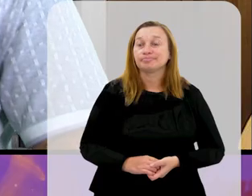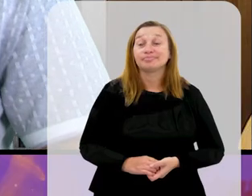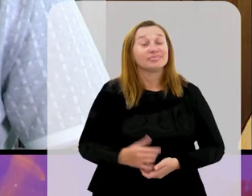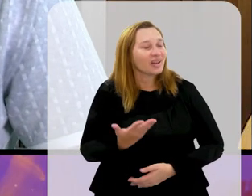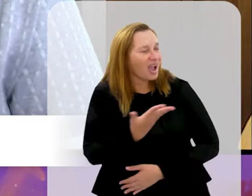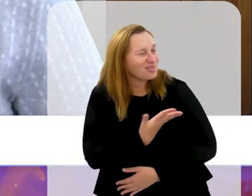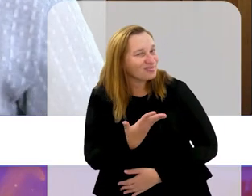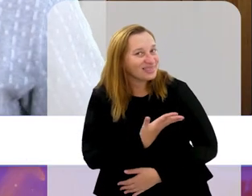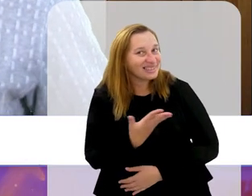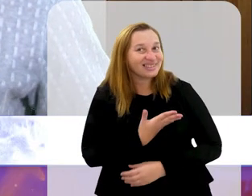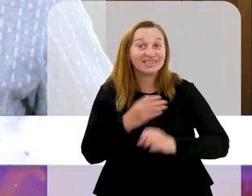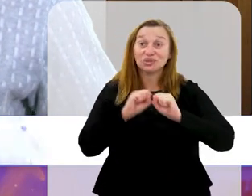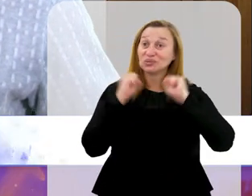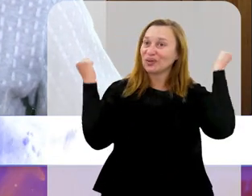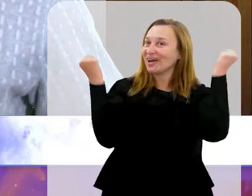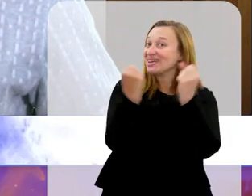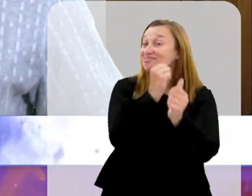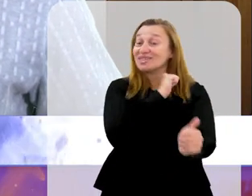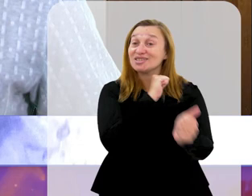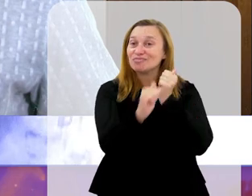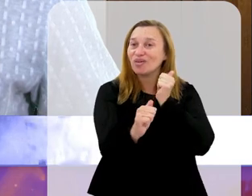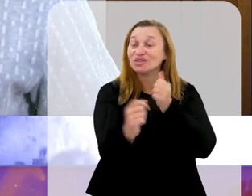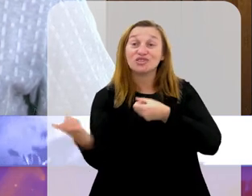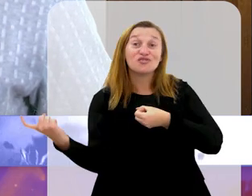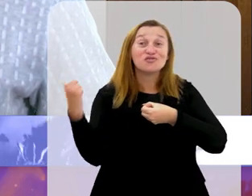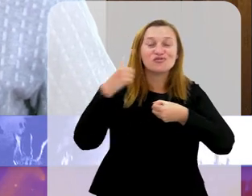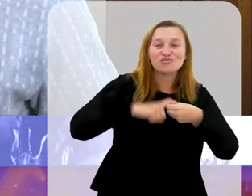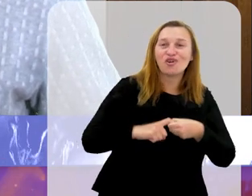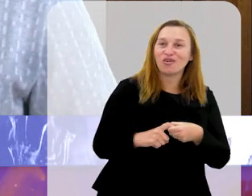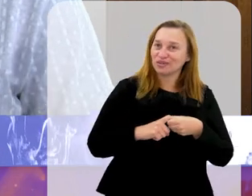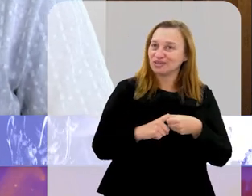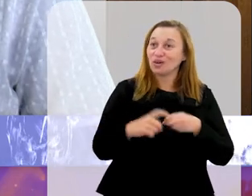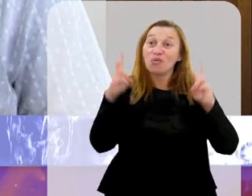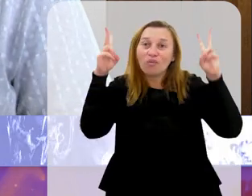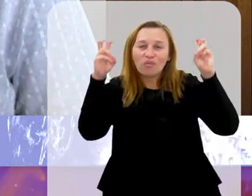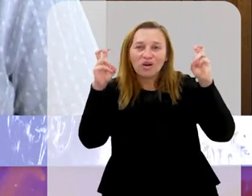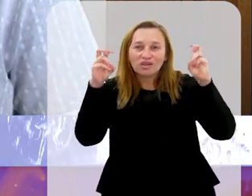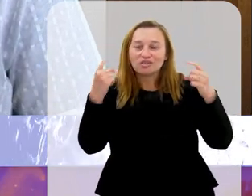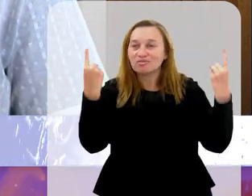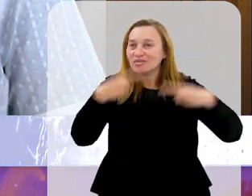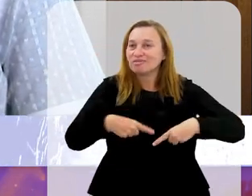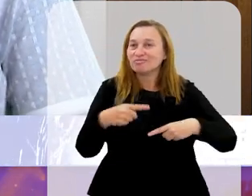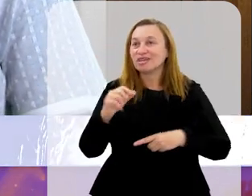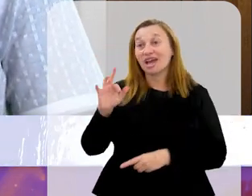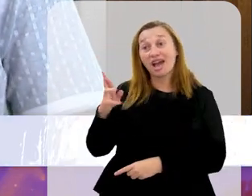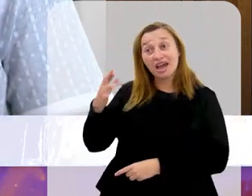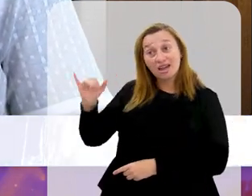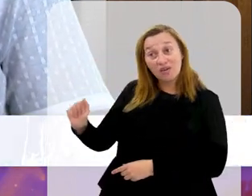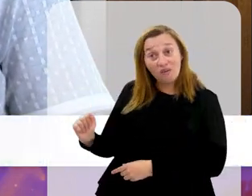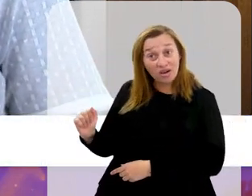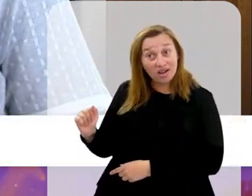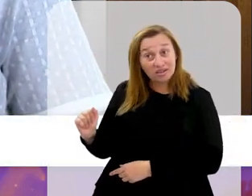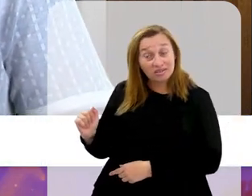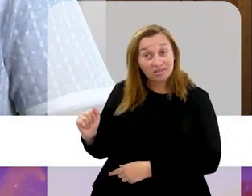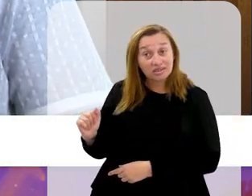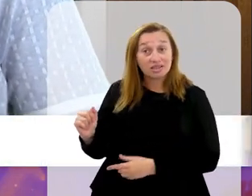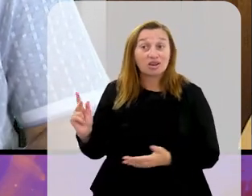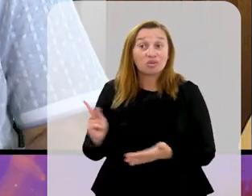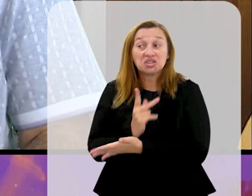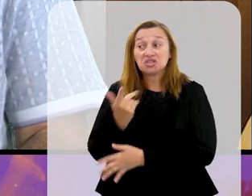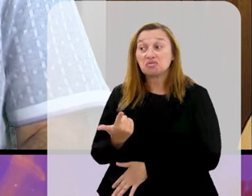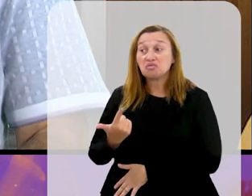Muito bem, amigos do Arena Esportiva, estamos de volta com o assunto Campeonato Carioca que tem sido jogado